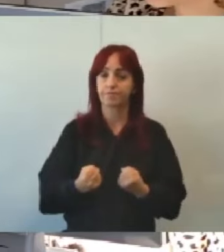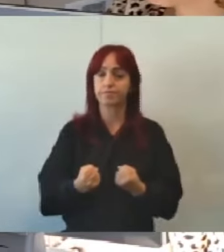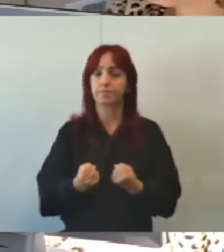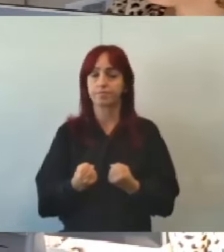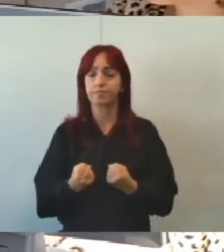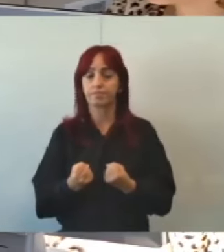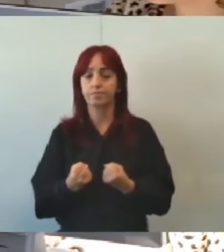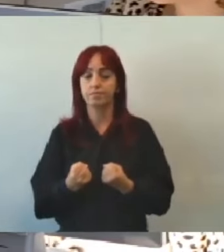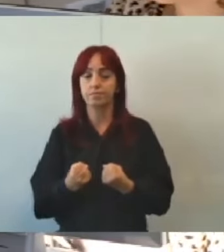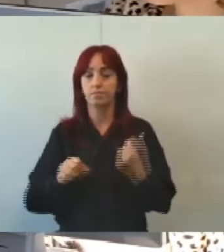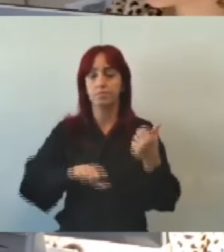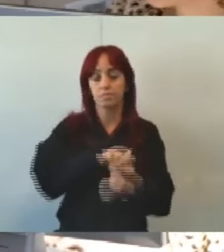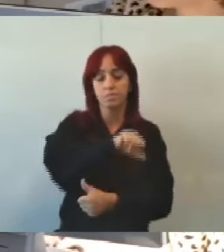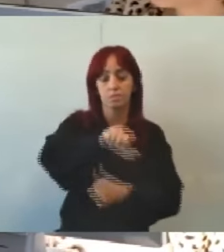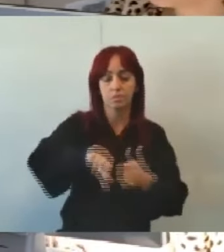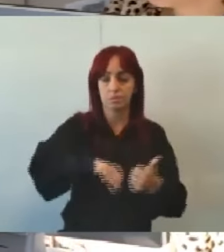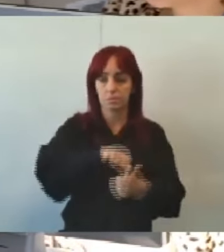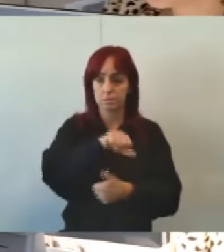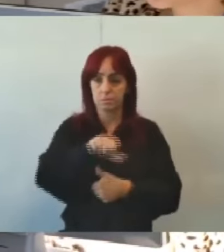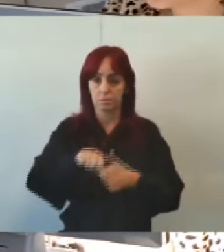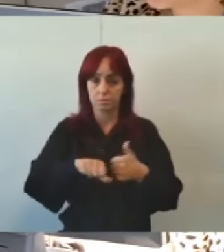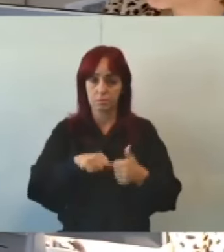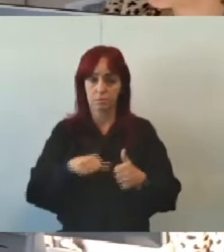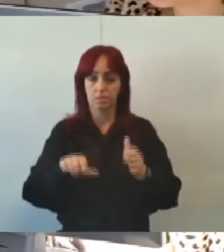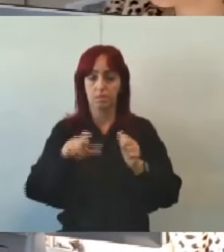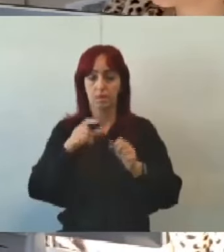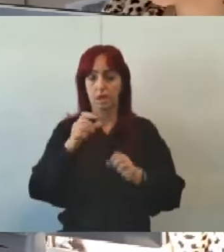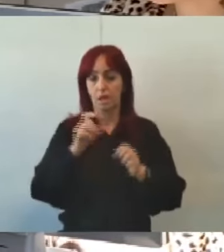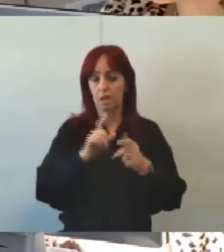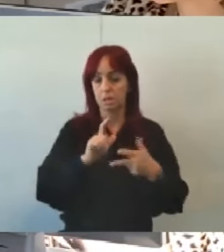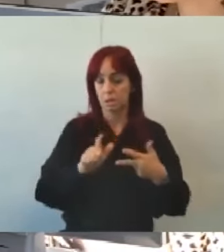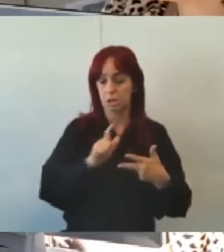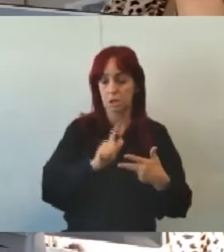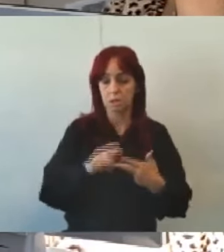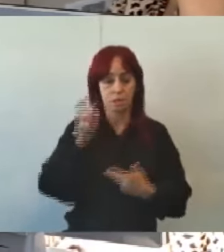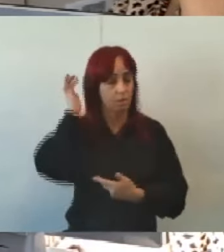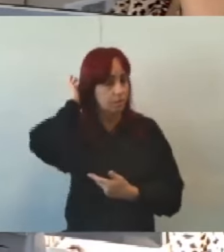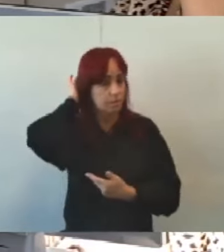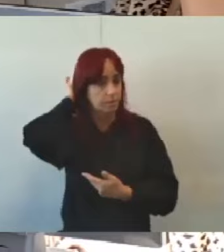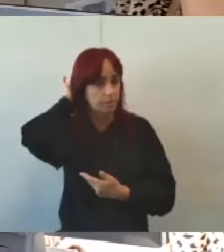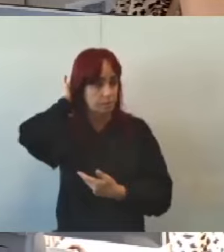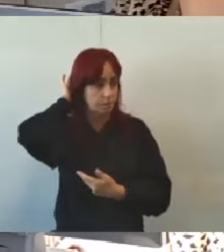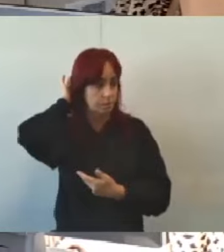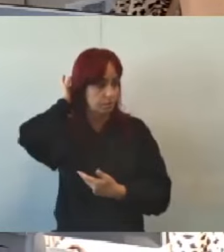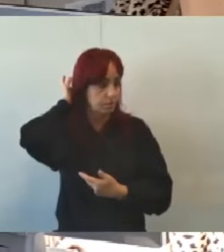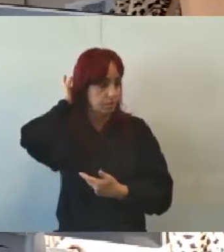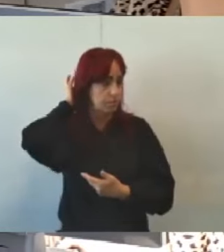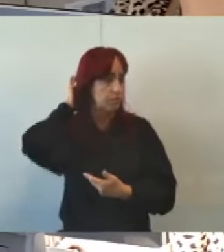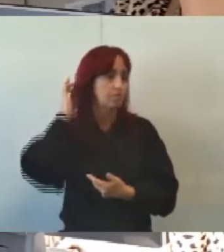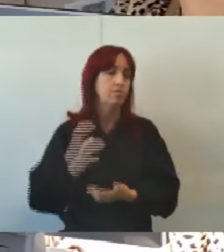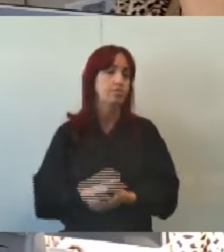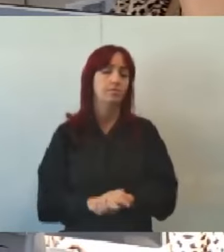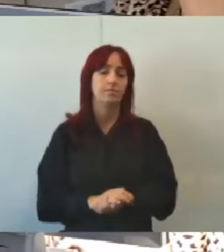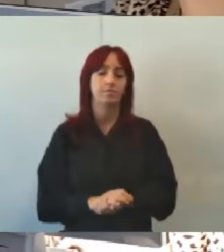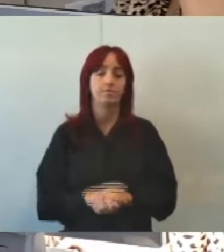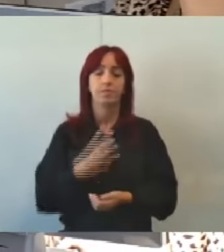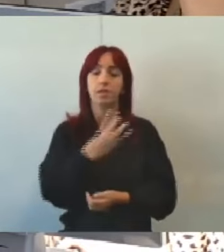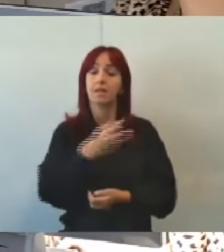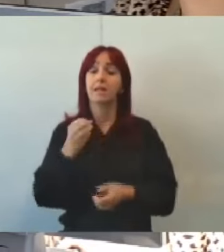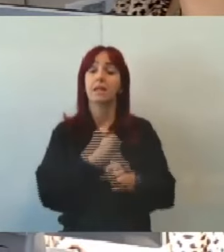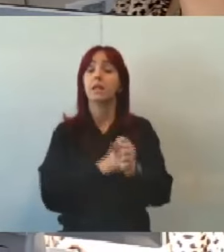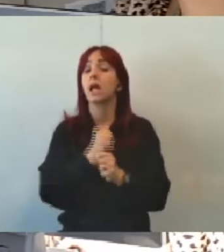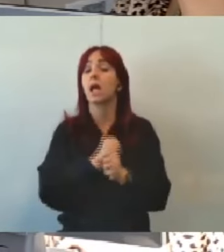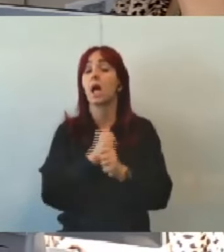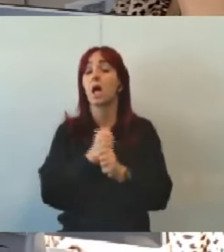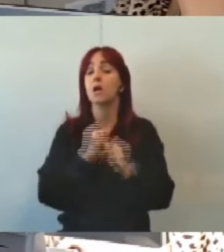alterar essas legislações 30 anos gente 30